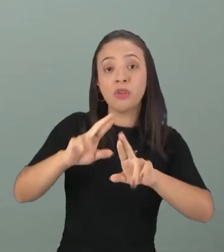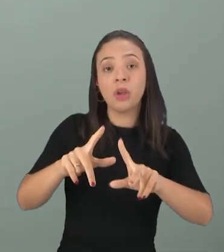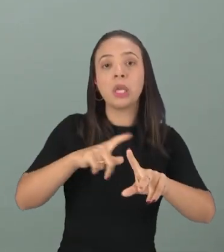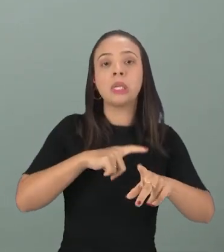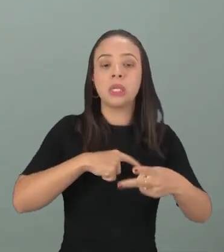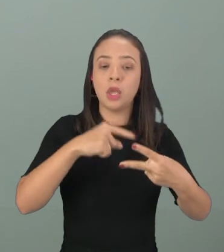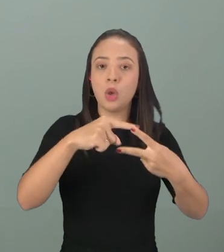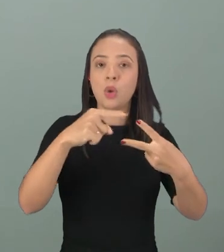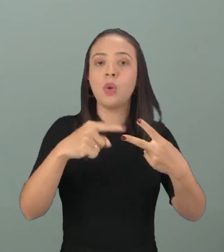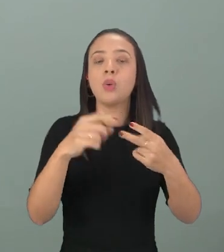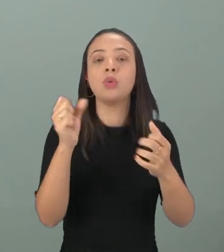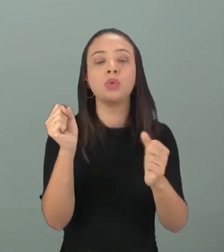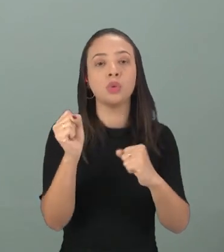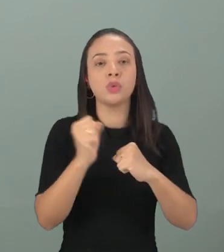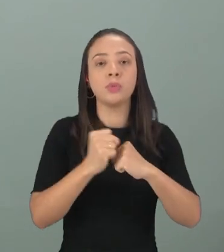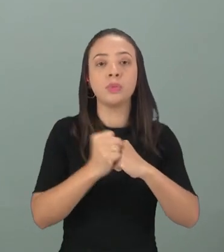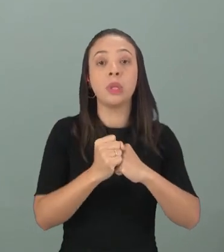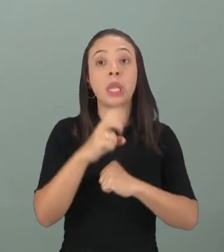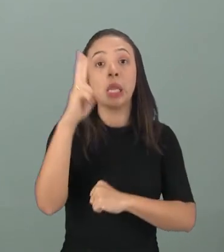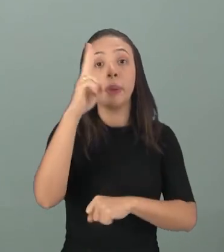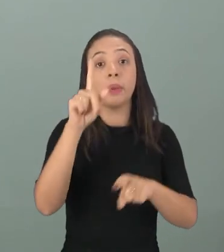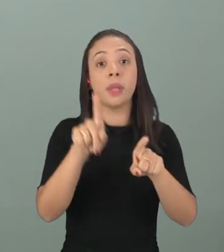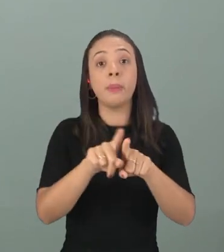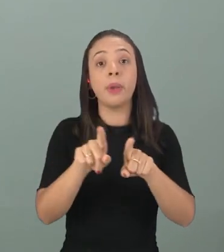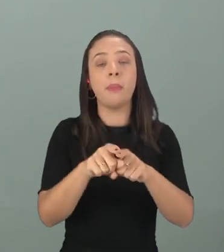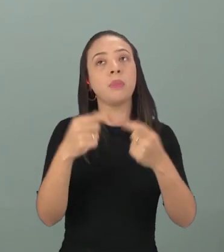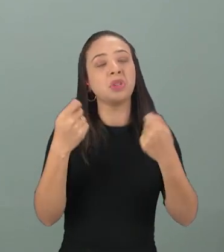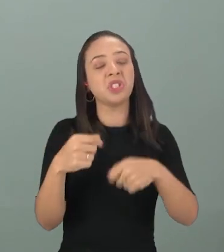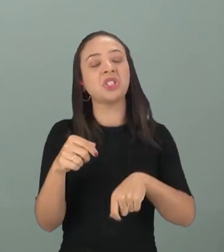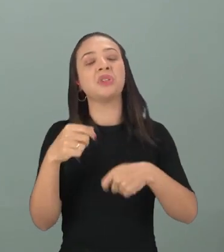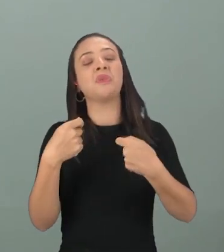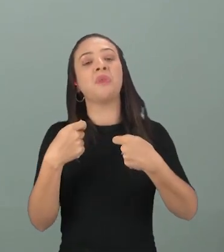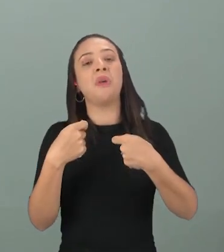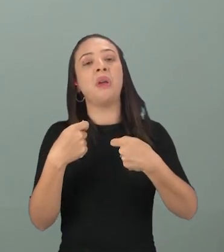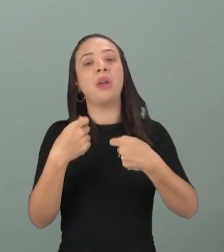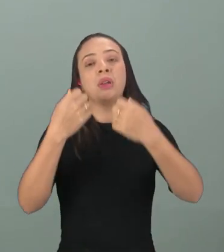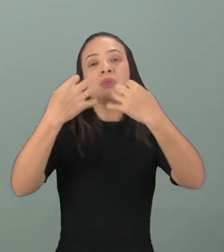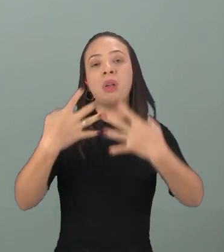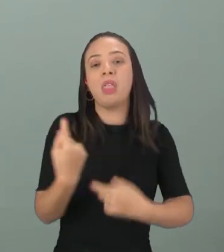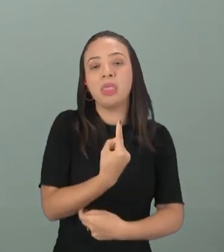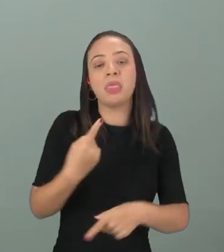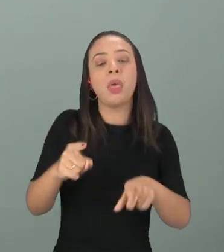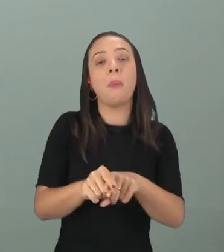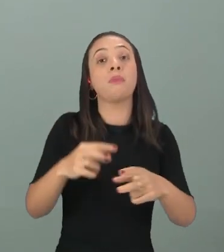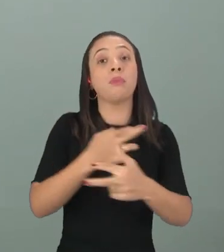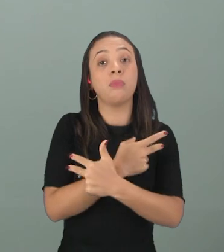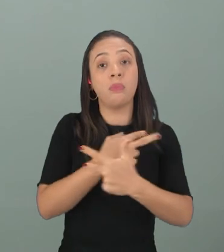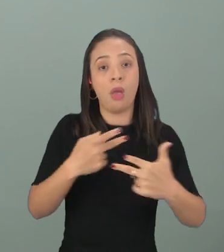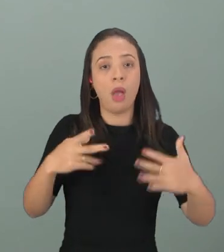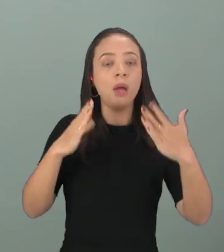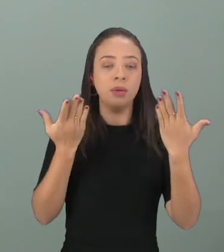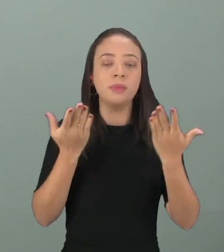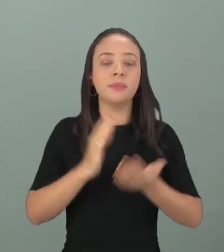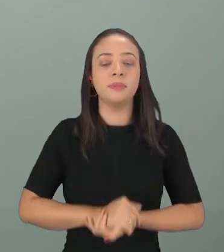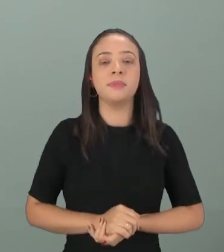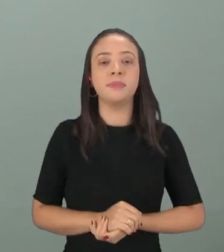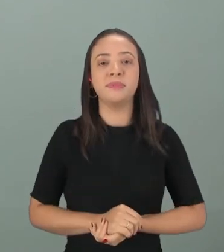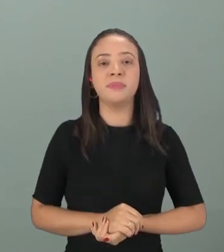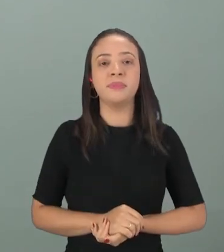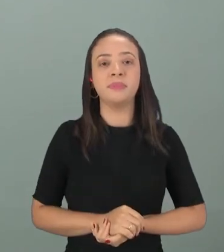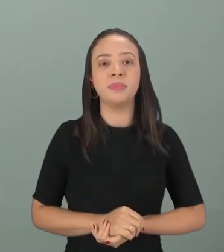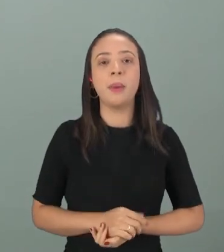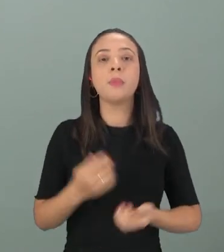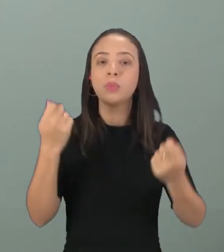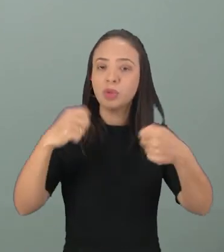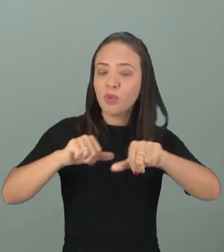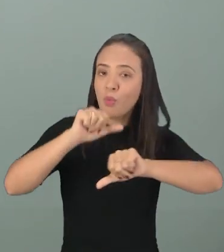e comum. E lembrar que o substantivo, eu posso falar sobre tanto no singular, quanto no plural. Tá bom? Ele